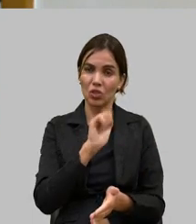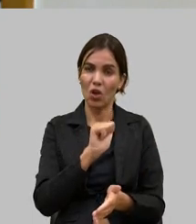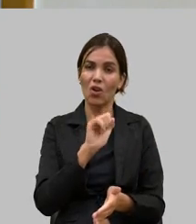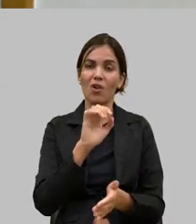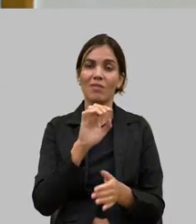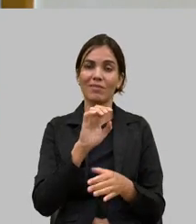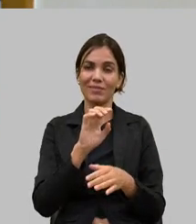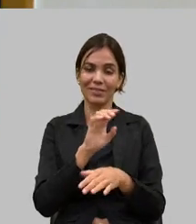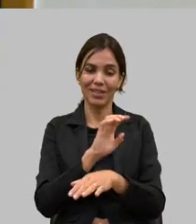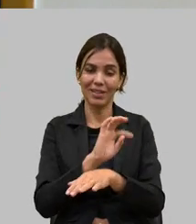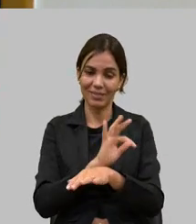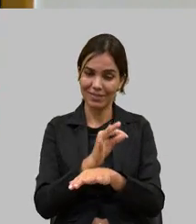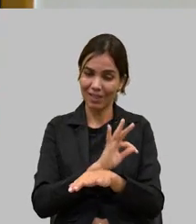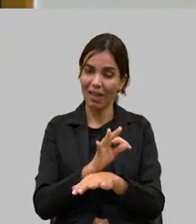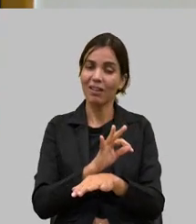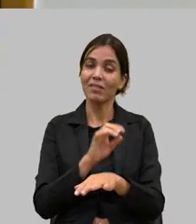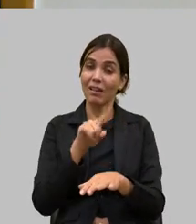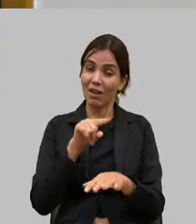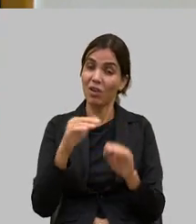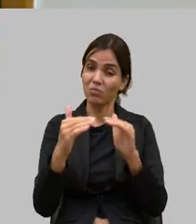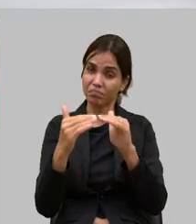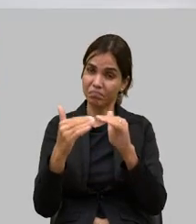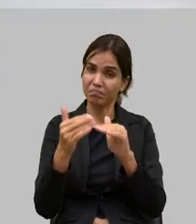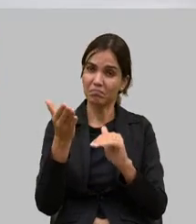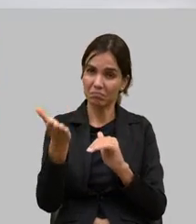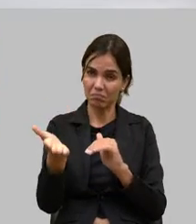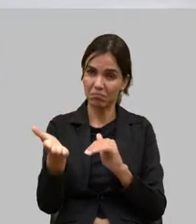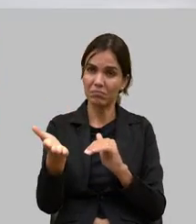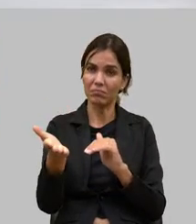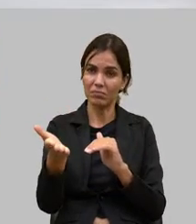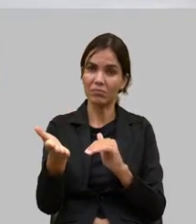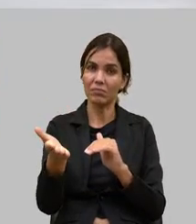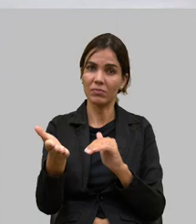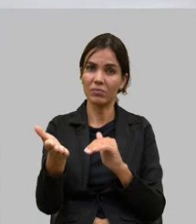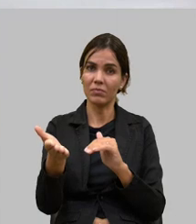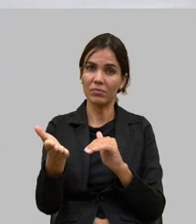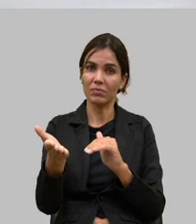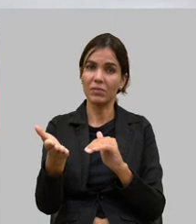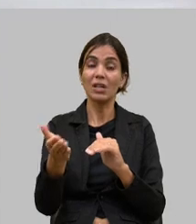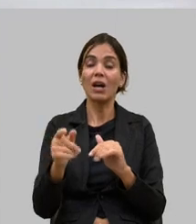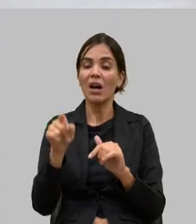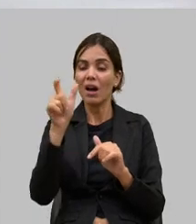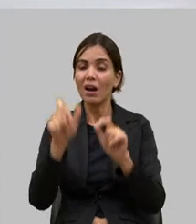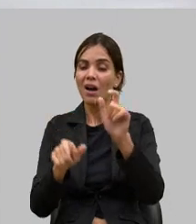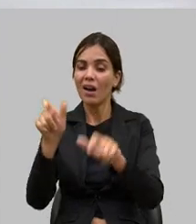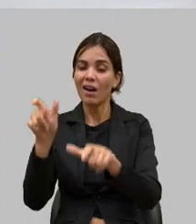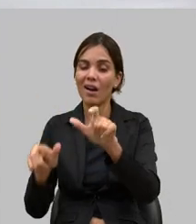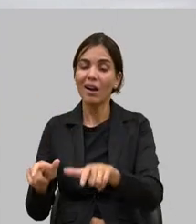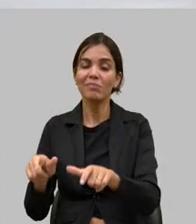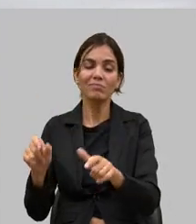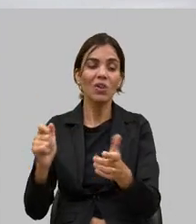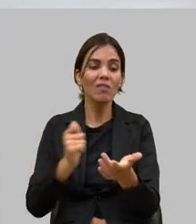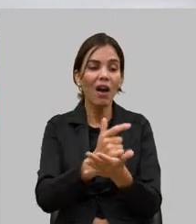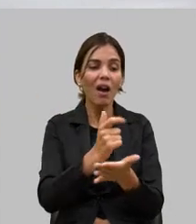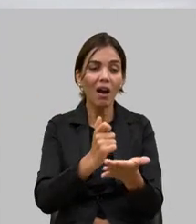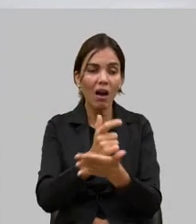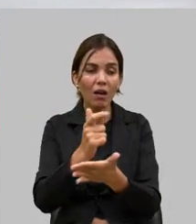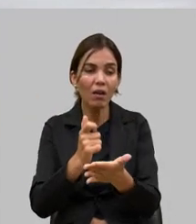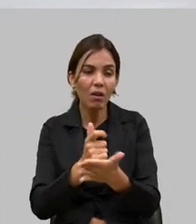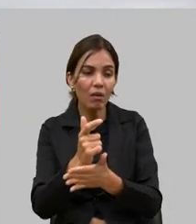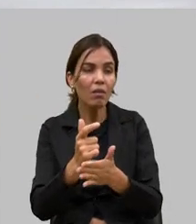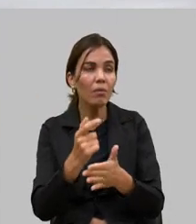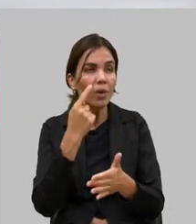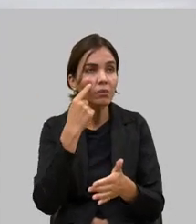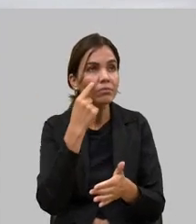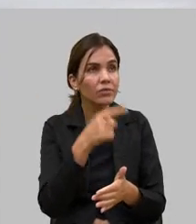está correto nesse sentimento que o consumidor pode diferenciar isso na prateleira e não comprar